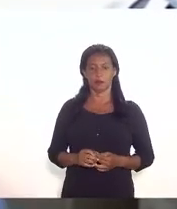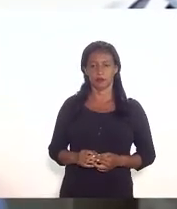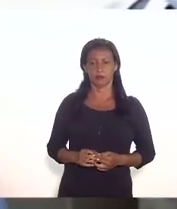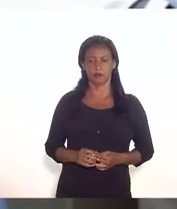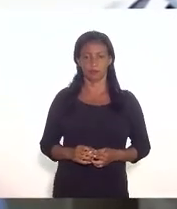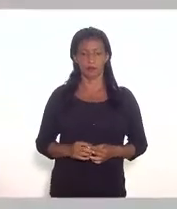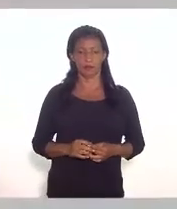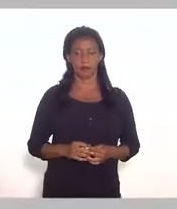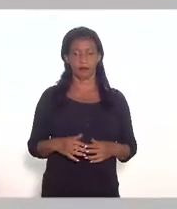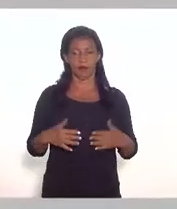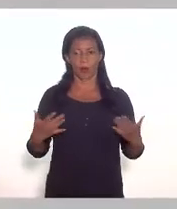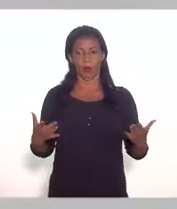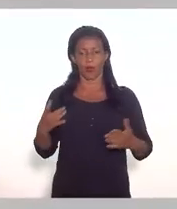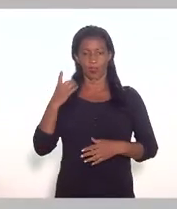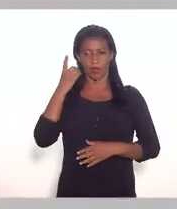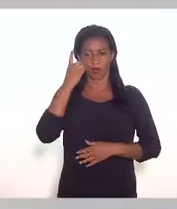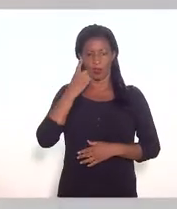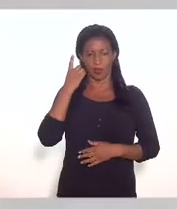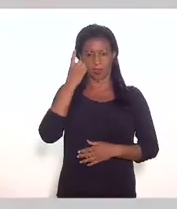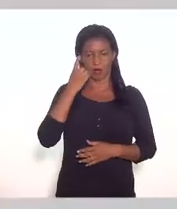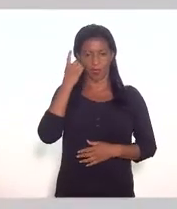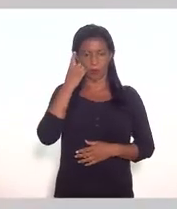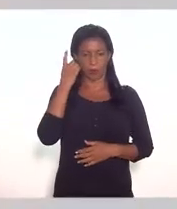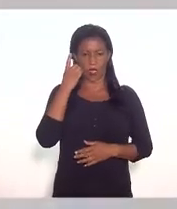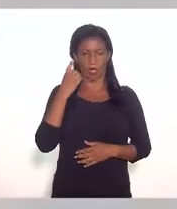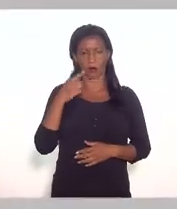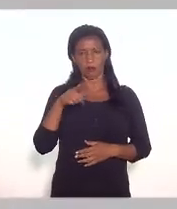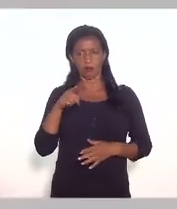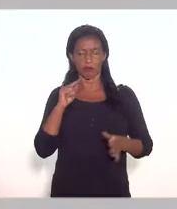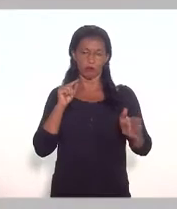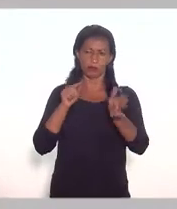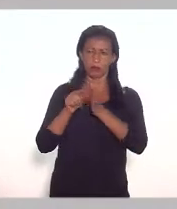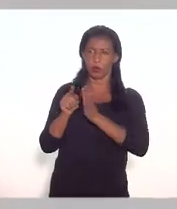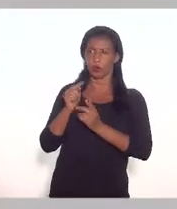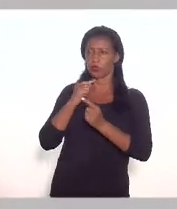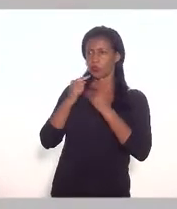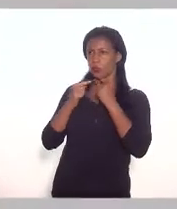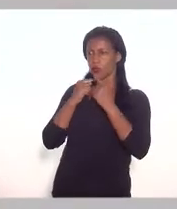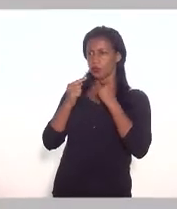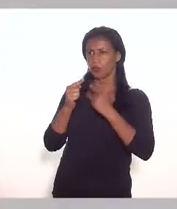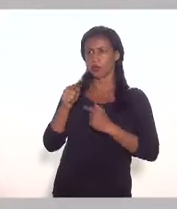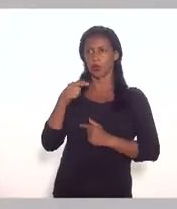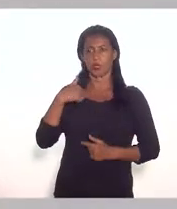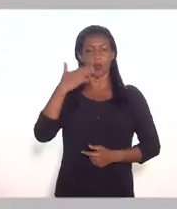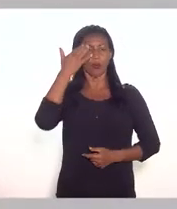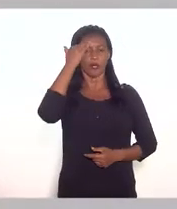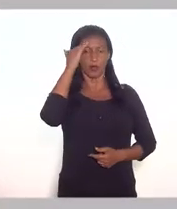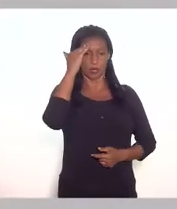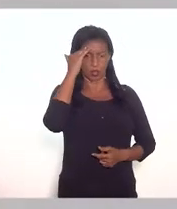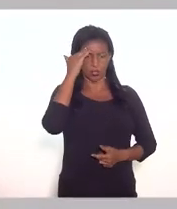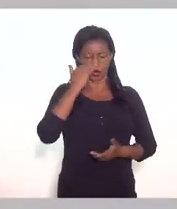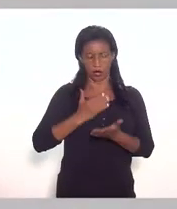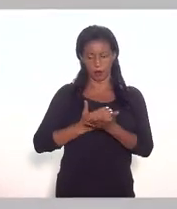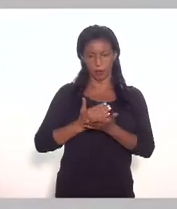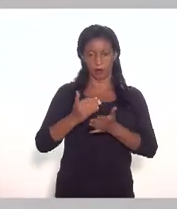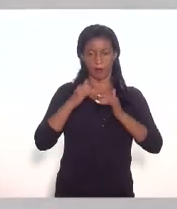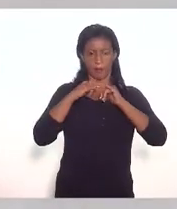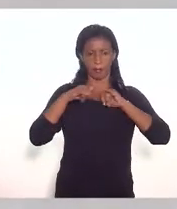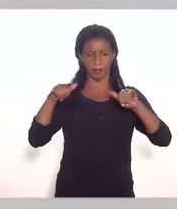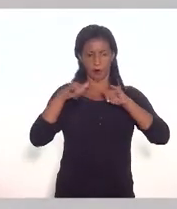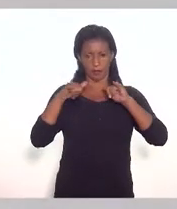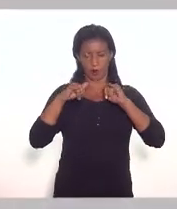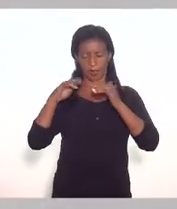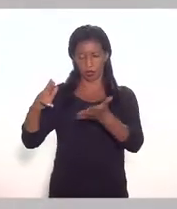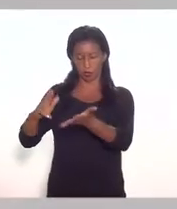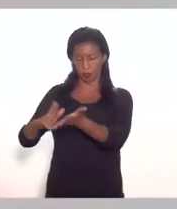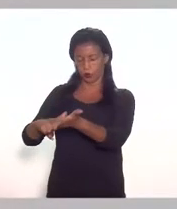bom deputado com relação a esse questionamento o que eu entendi aqui nós entendemos a partir da mensagem encaminhada